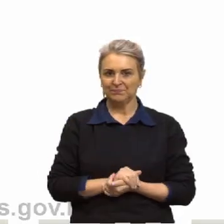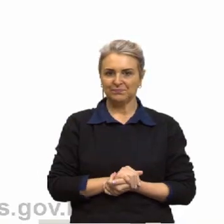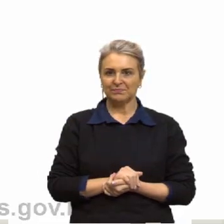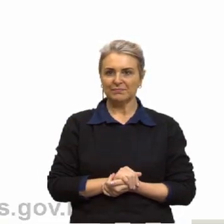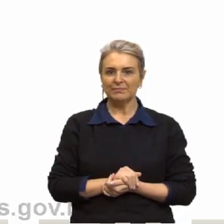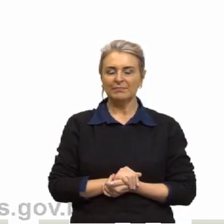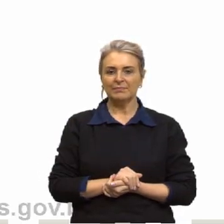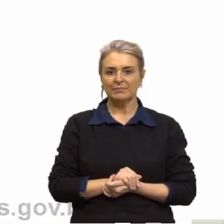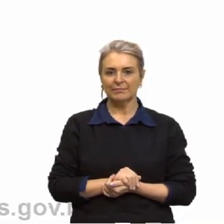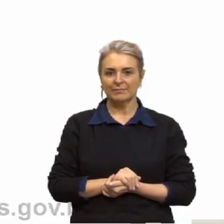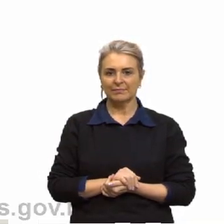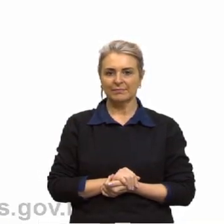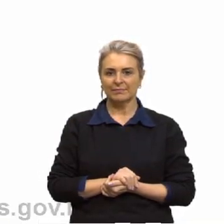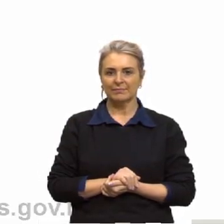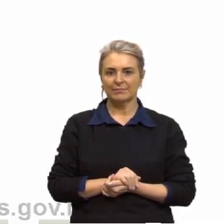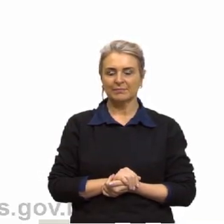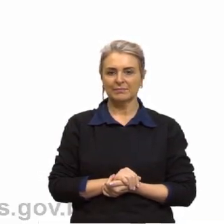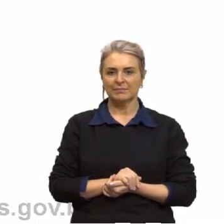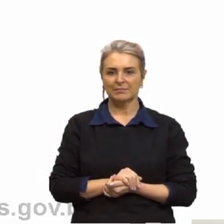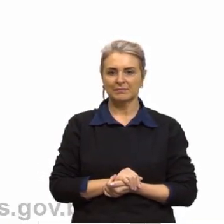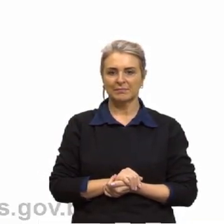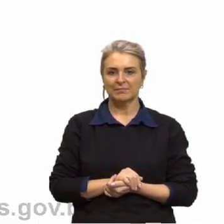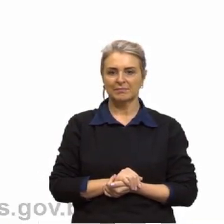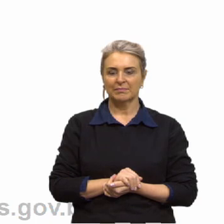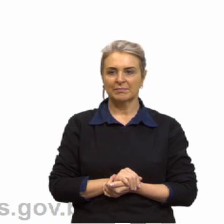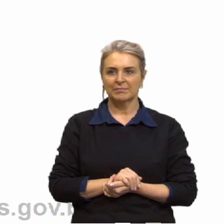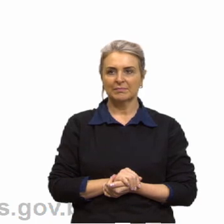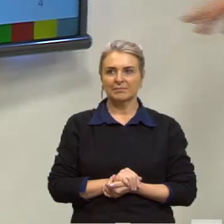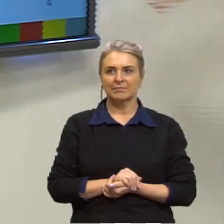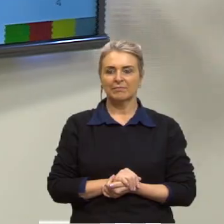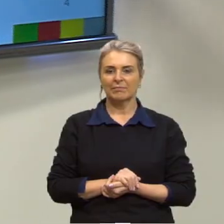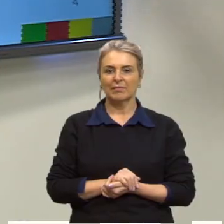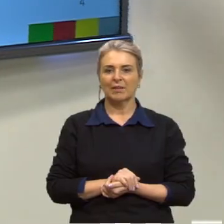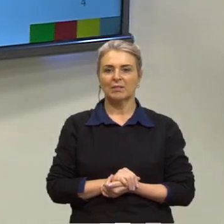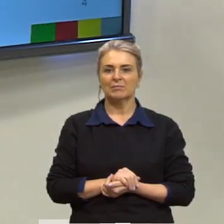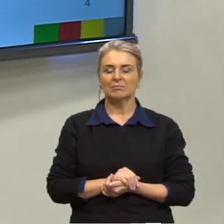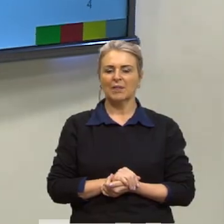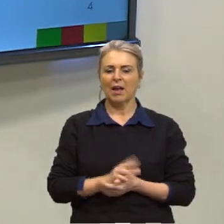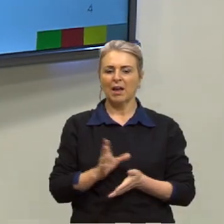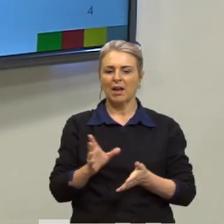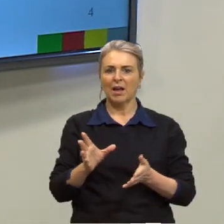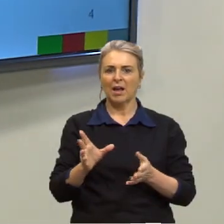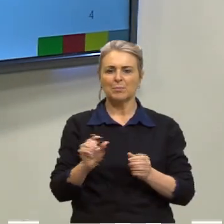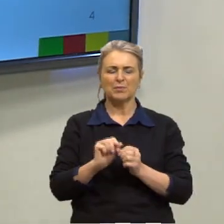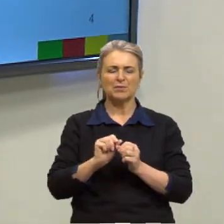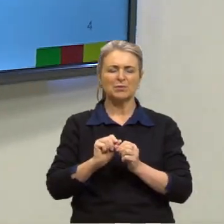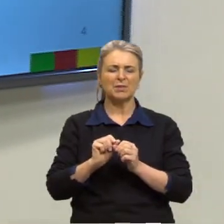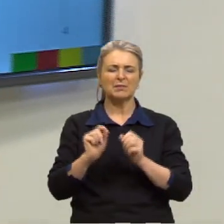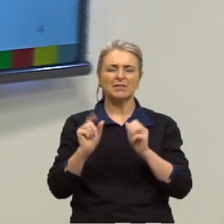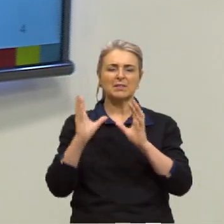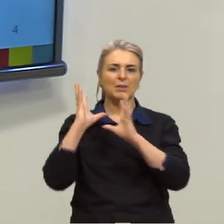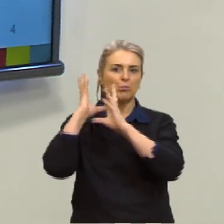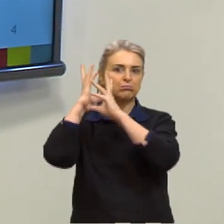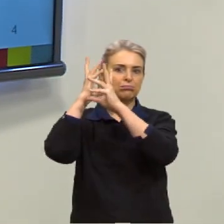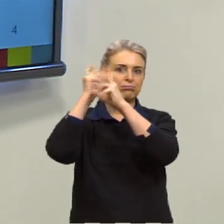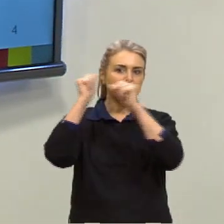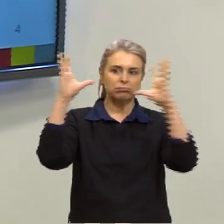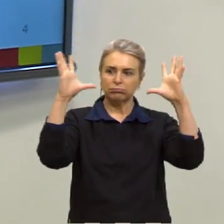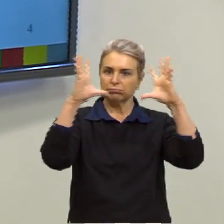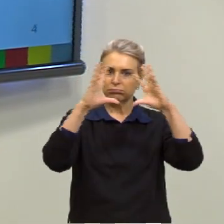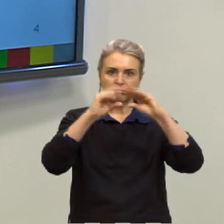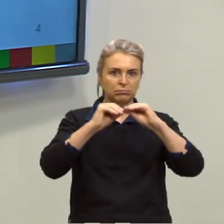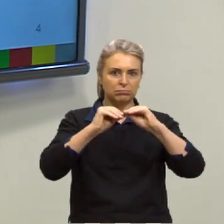Vamos adiante. A gente vai falar, então, um resumão de tudo aquilo que a gente viu sobre estudos morfológicos.